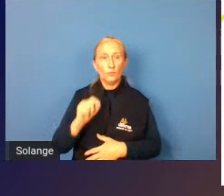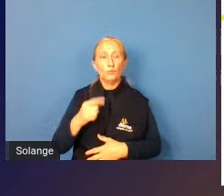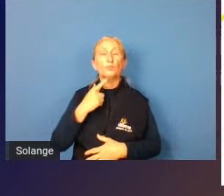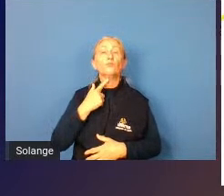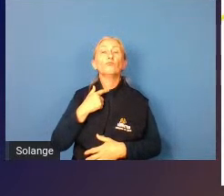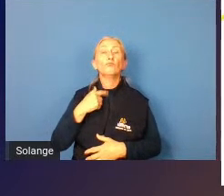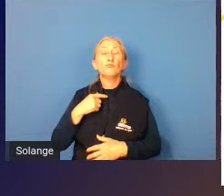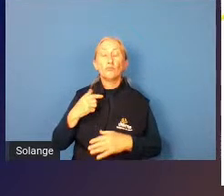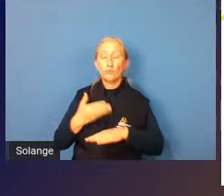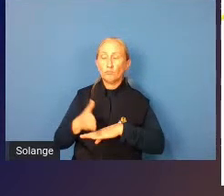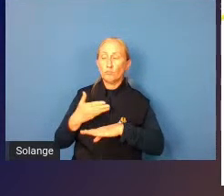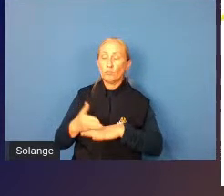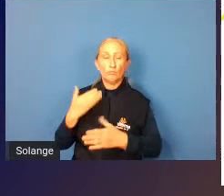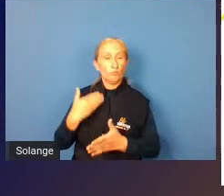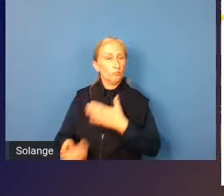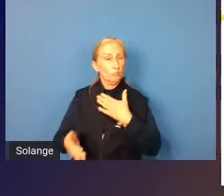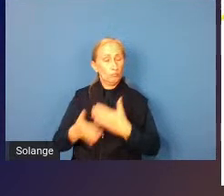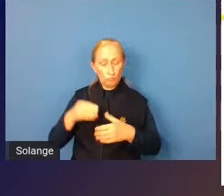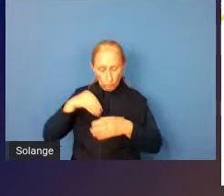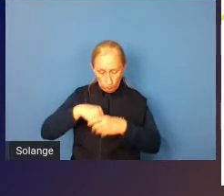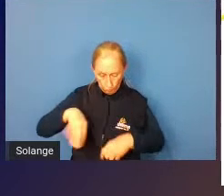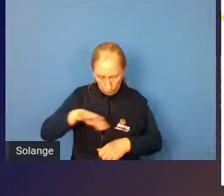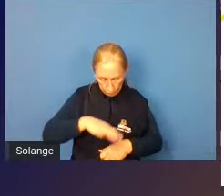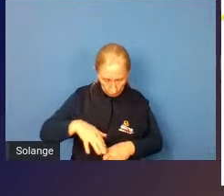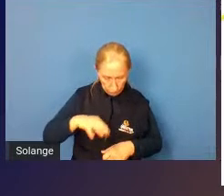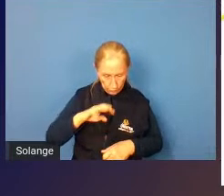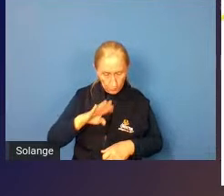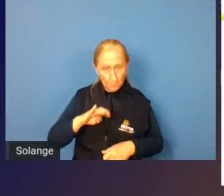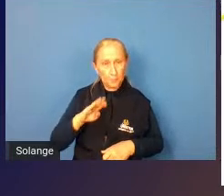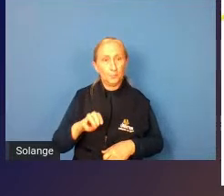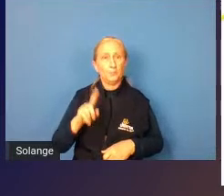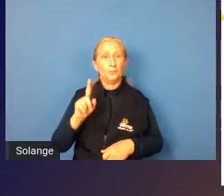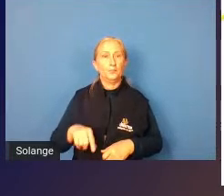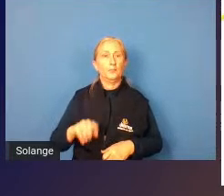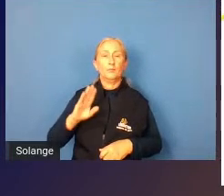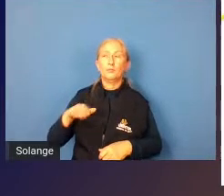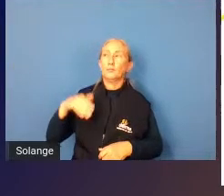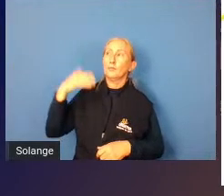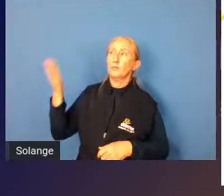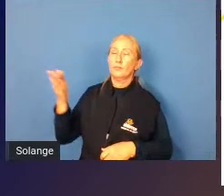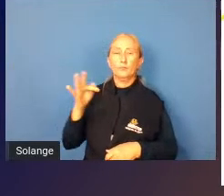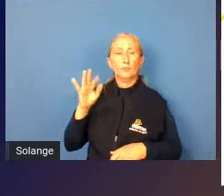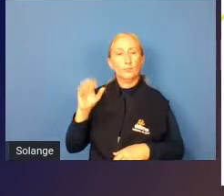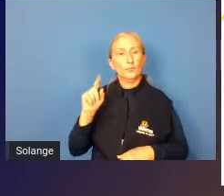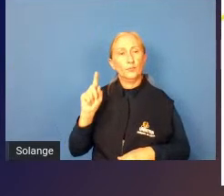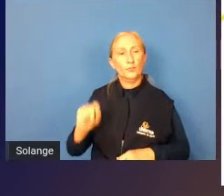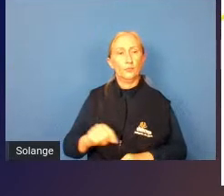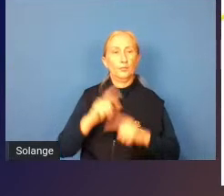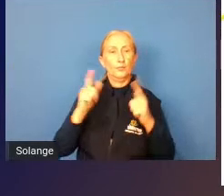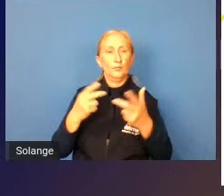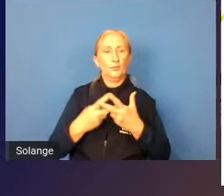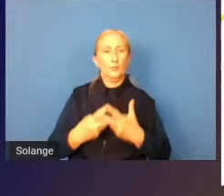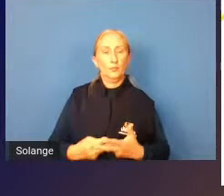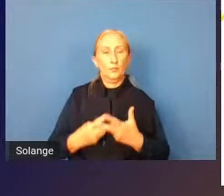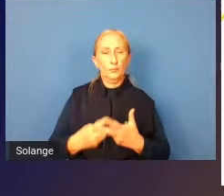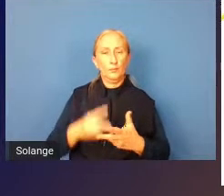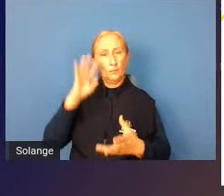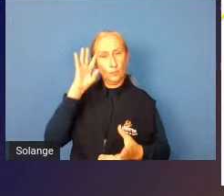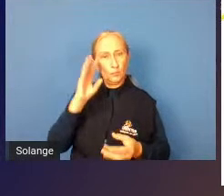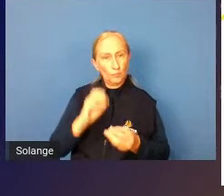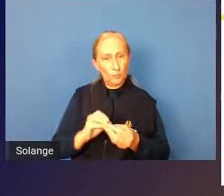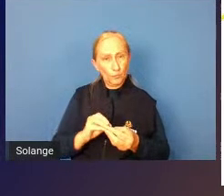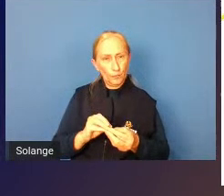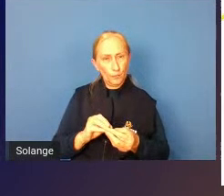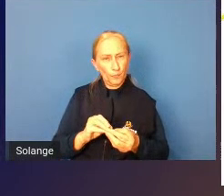vontade de praticar tanto dentro daquele ambiente ali escolar quanto fora e claro muita paciência e compreensão